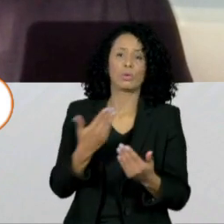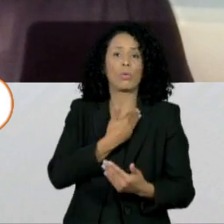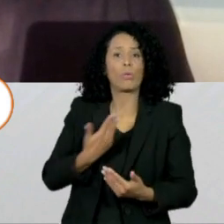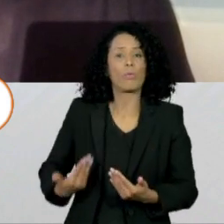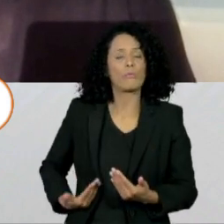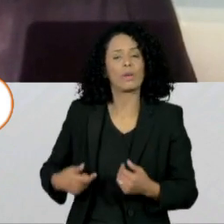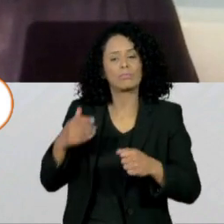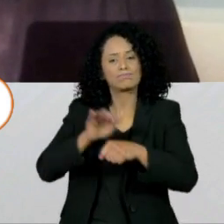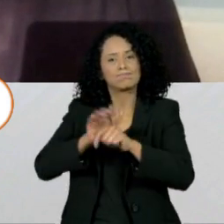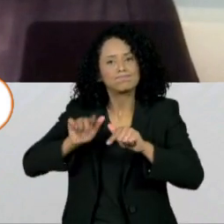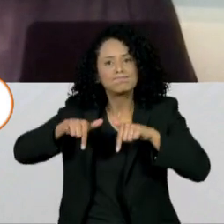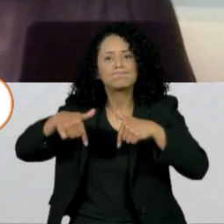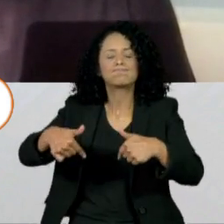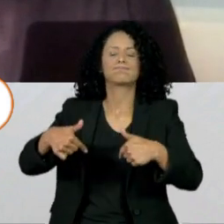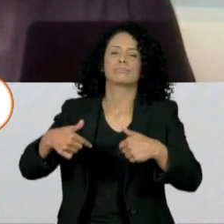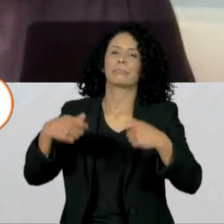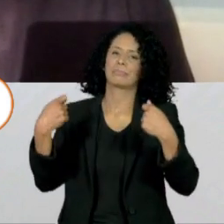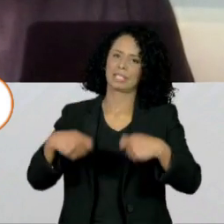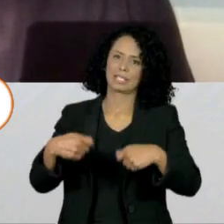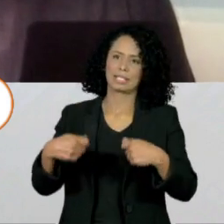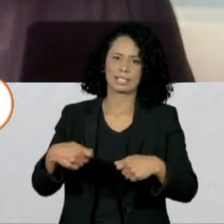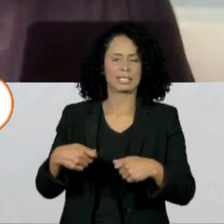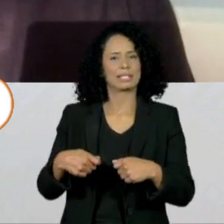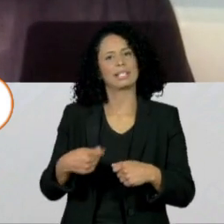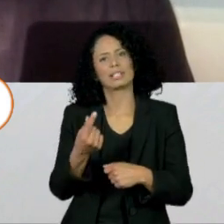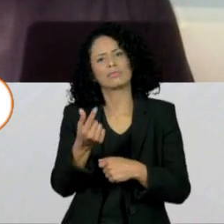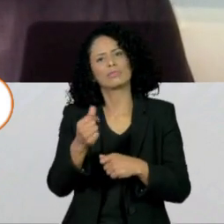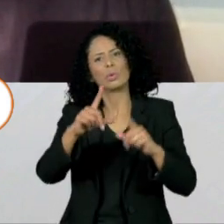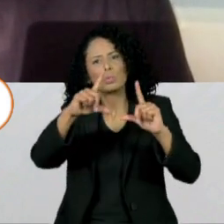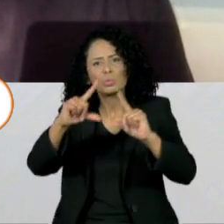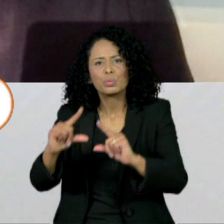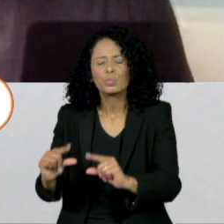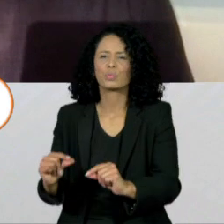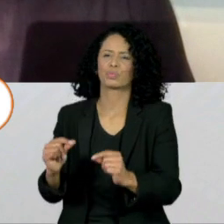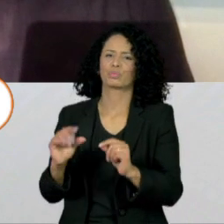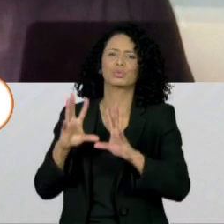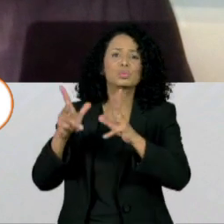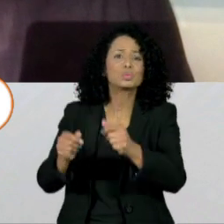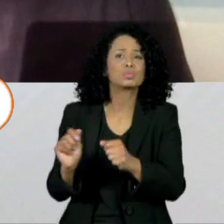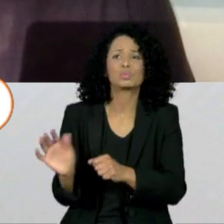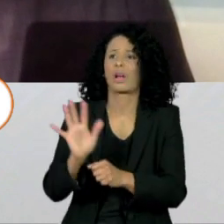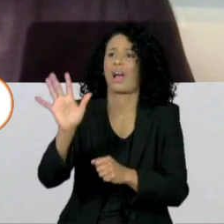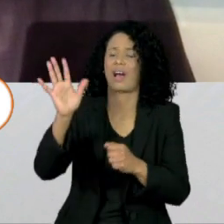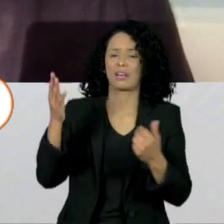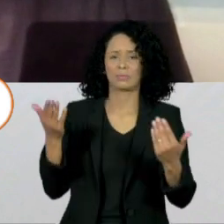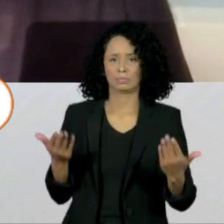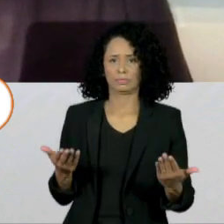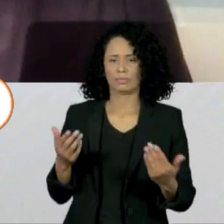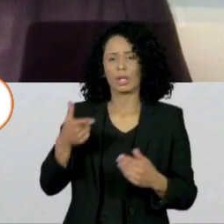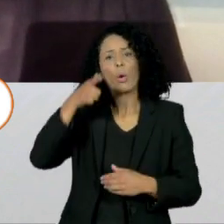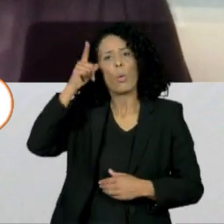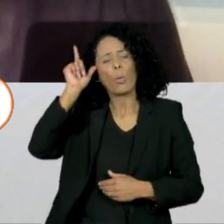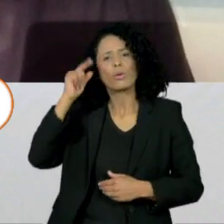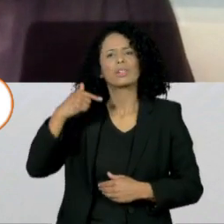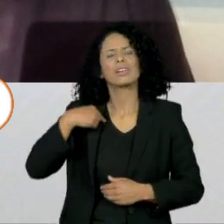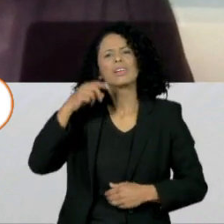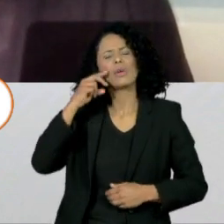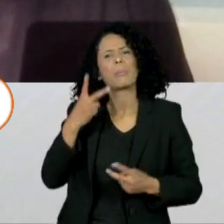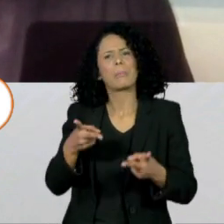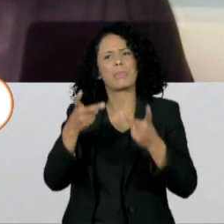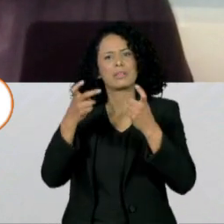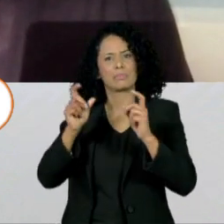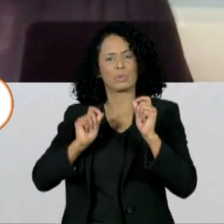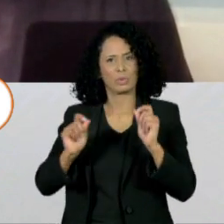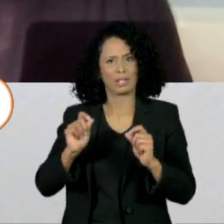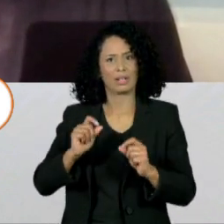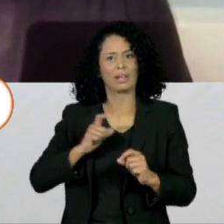imposto. Aliás, não vai ser uma novidade no Brasil. No mundo inteiro está se fazendo isso. Hoje, ontem mesmo, gente estava lendo que o presidente Biden está pensando